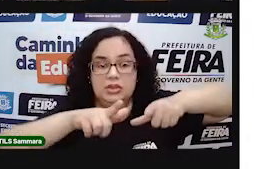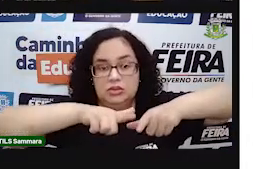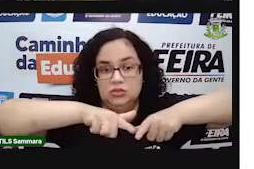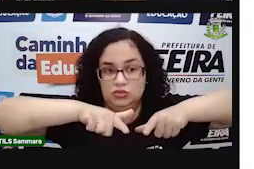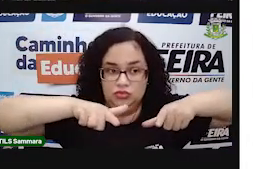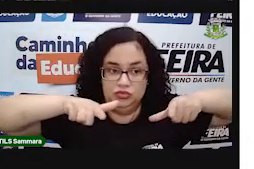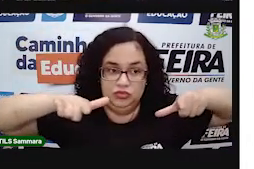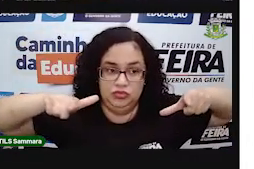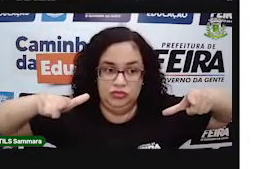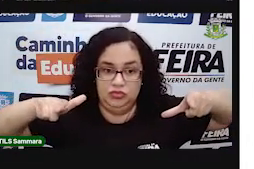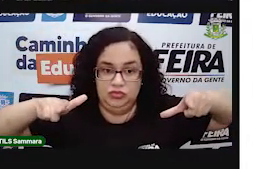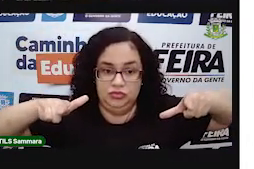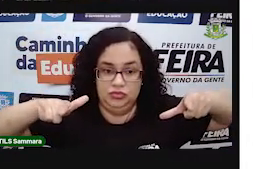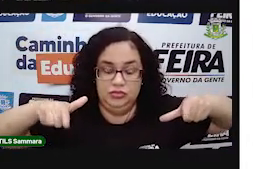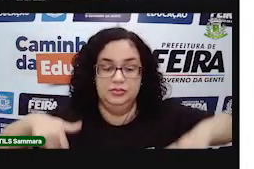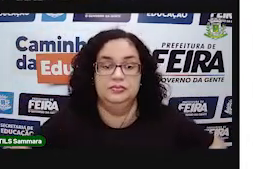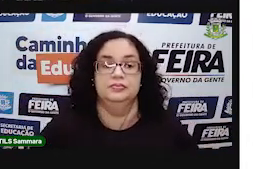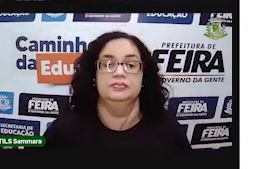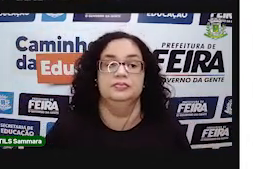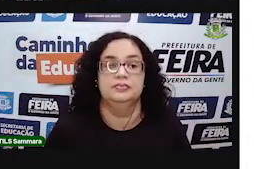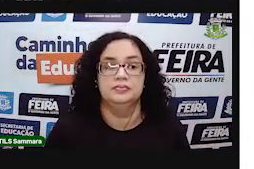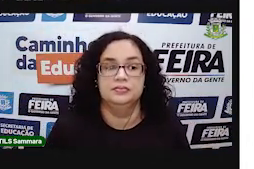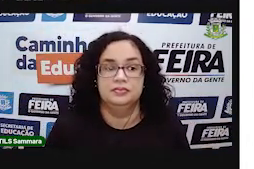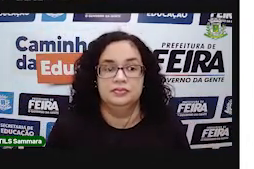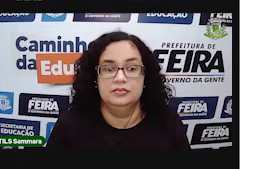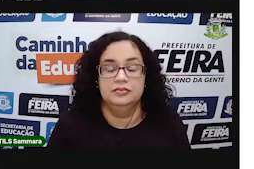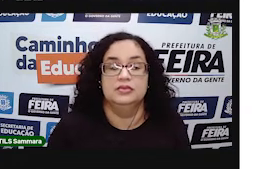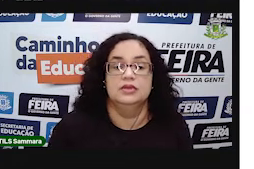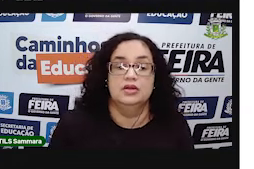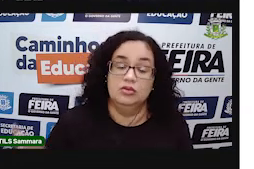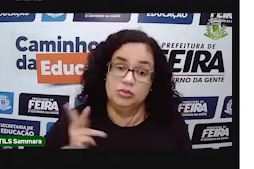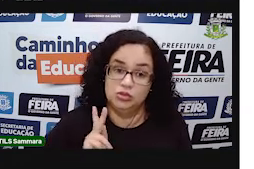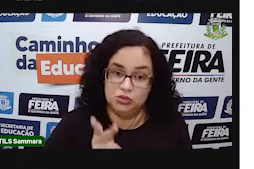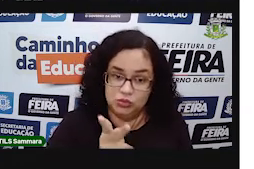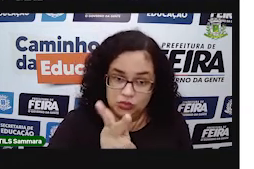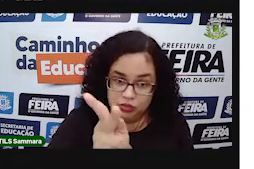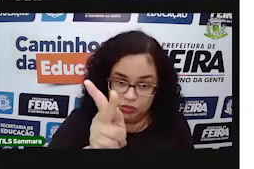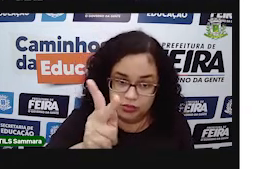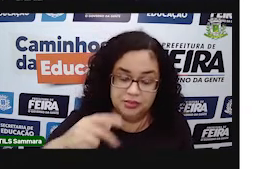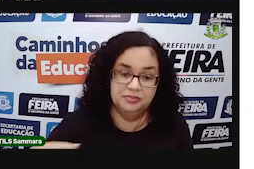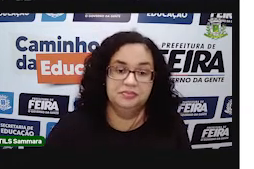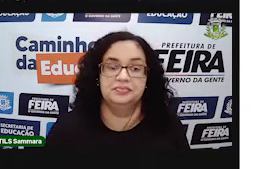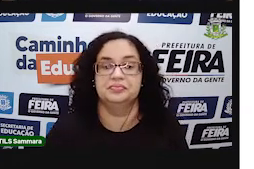lisas, não tem parte arredondada. Então, vamos avançando.